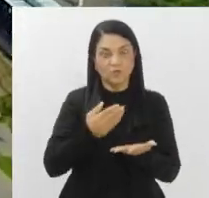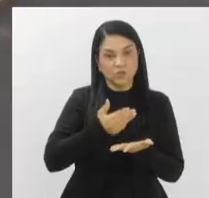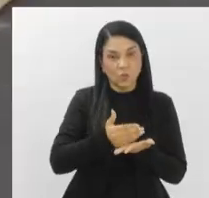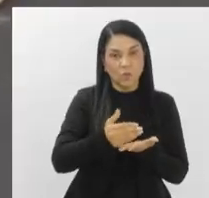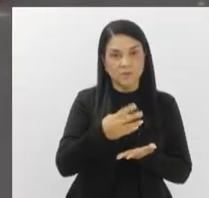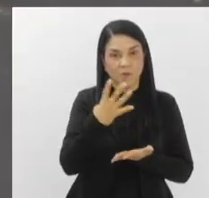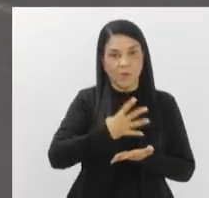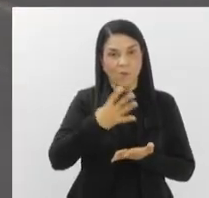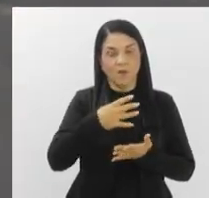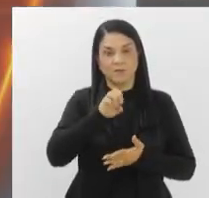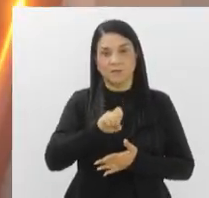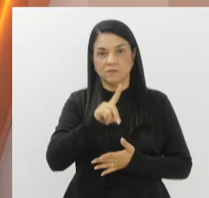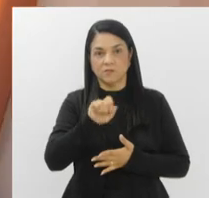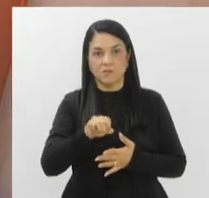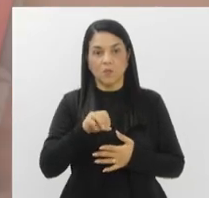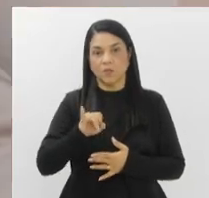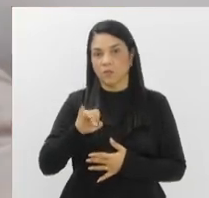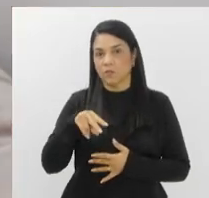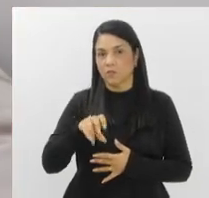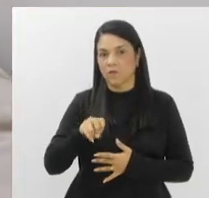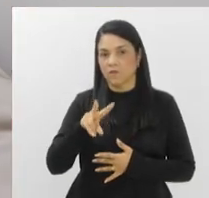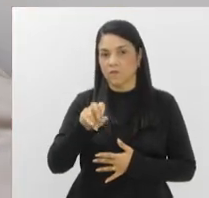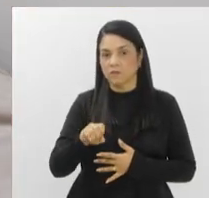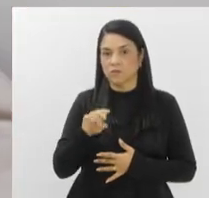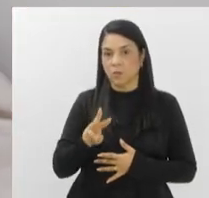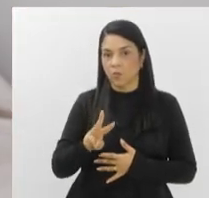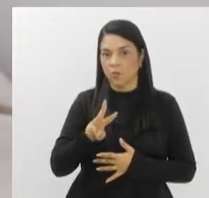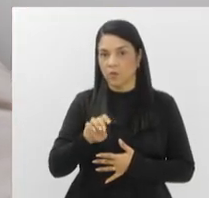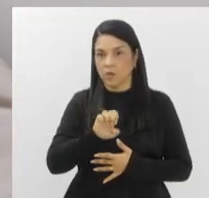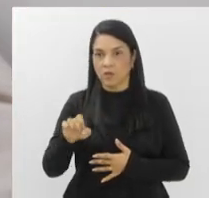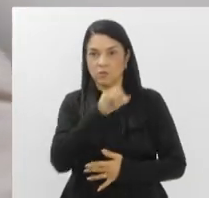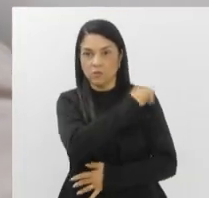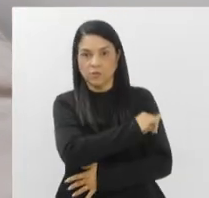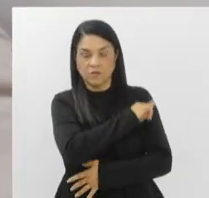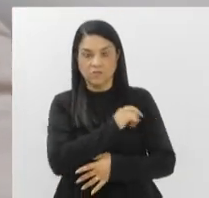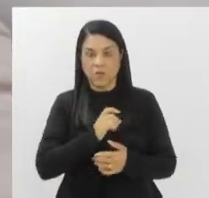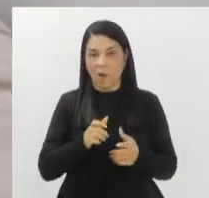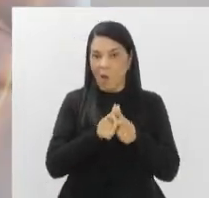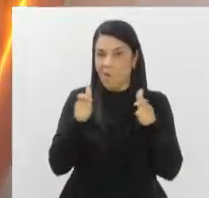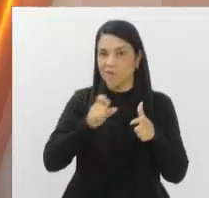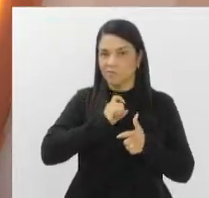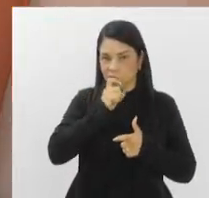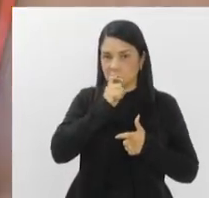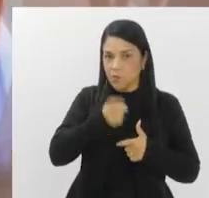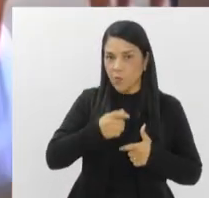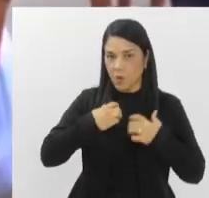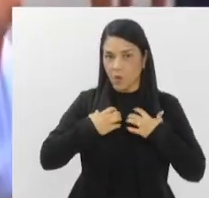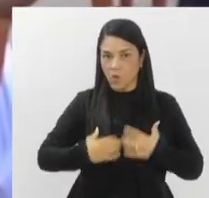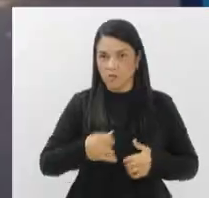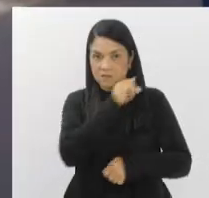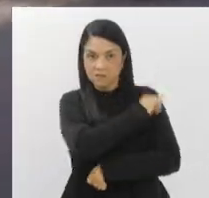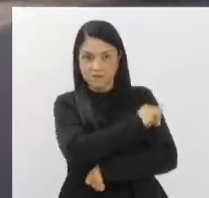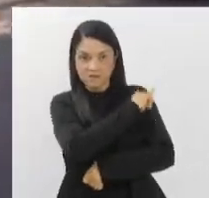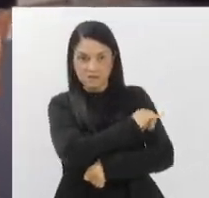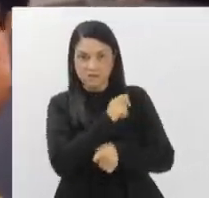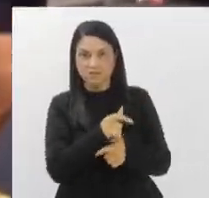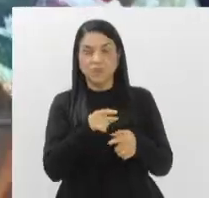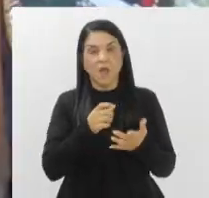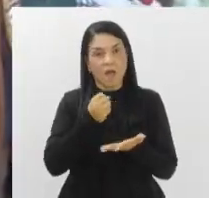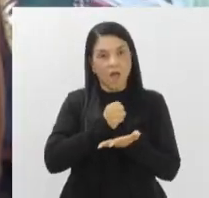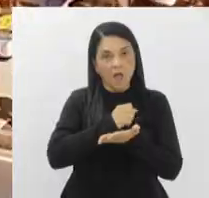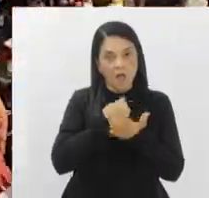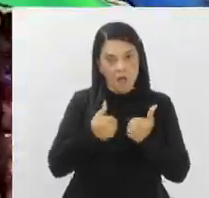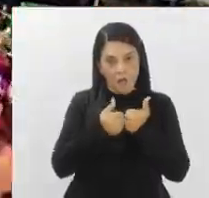Innovation Week. Aumentam casos de tuberculose no Rio. Estão abertas as